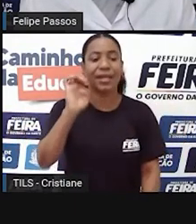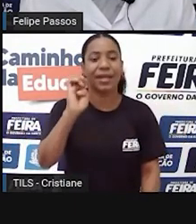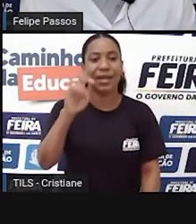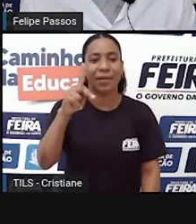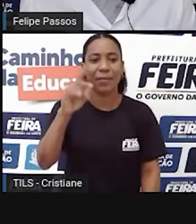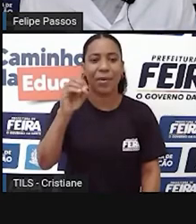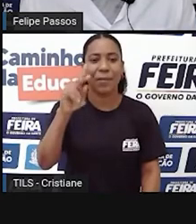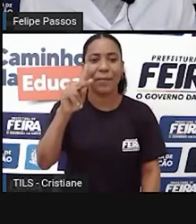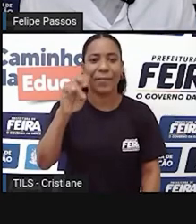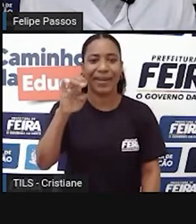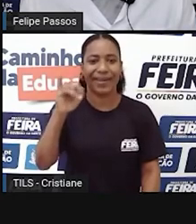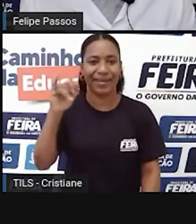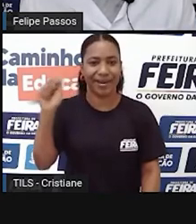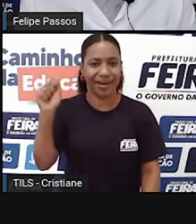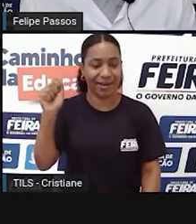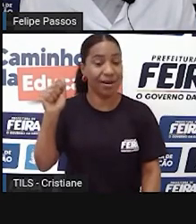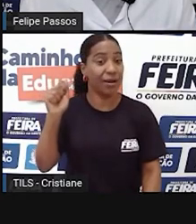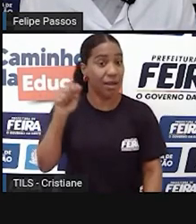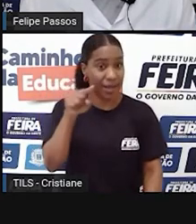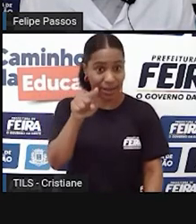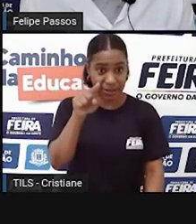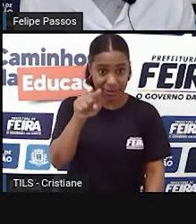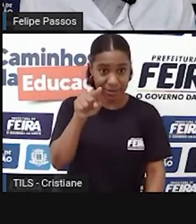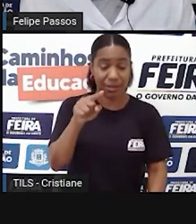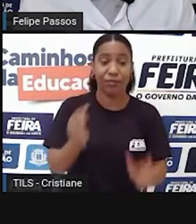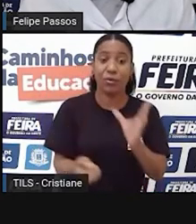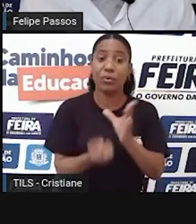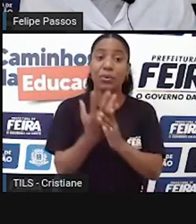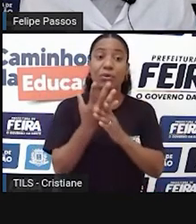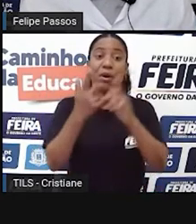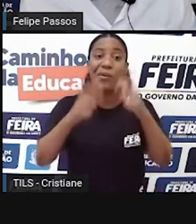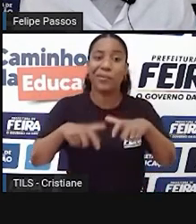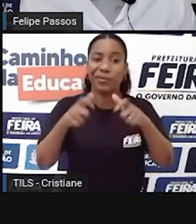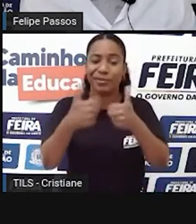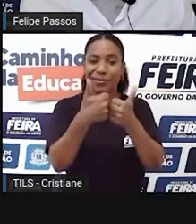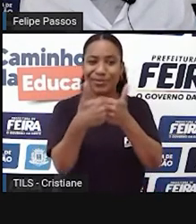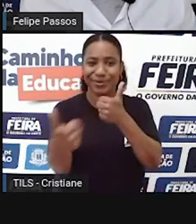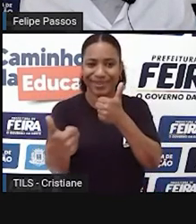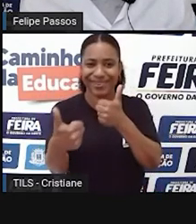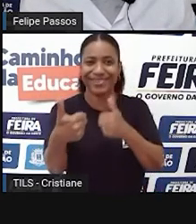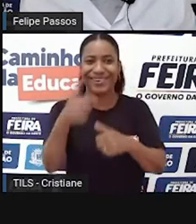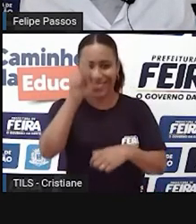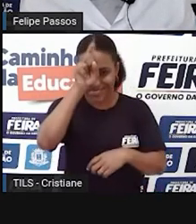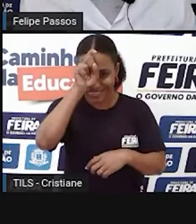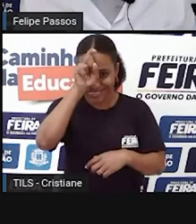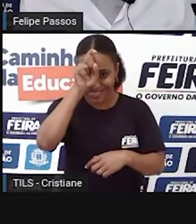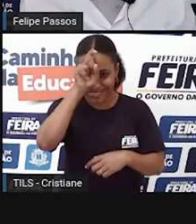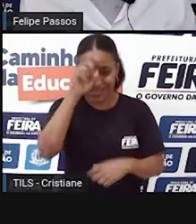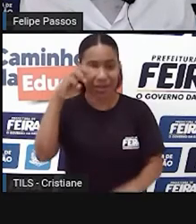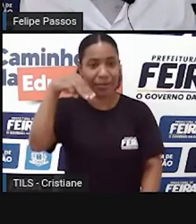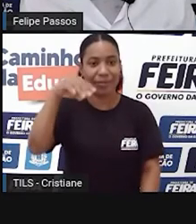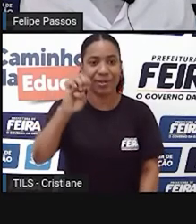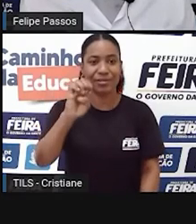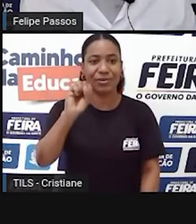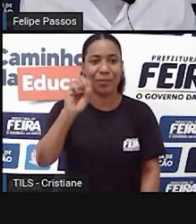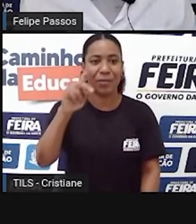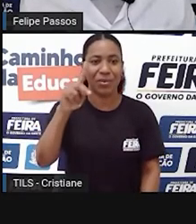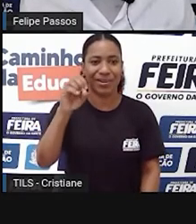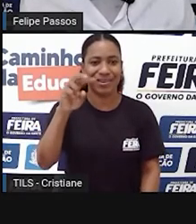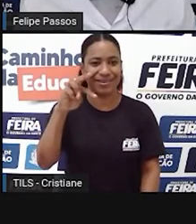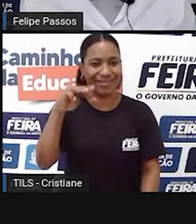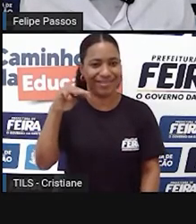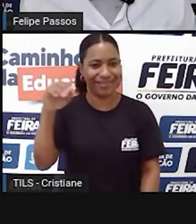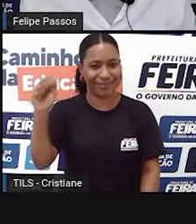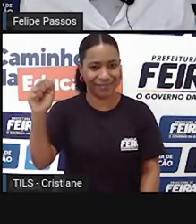A Epopeia de Gilgamesh foi escrita lá na Mesopotâmia em tábuas de cerâmica. Imagina aí. Devia dar um trabalho